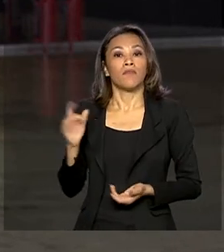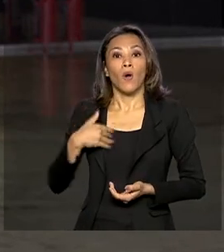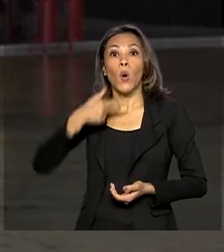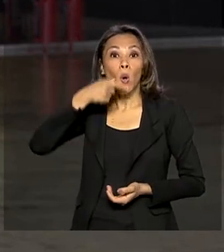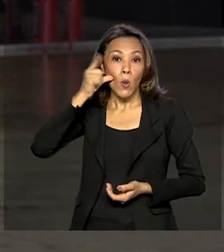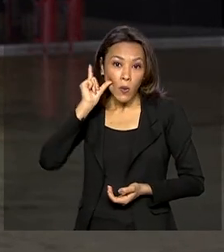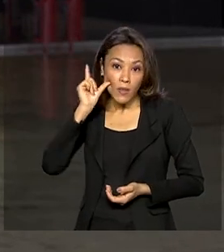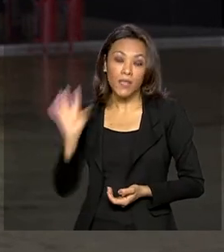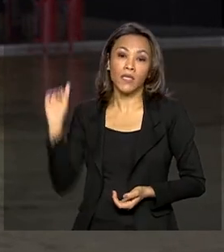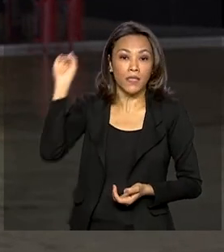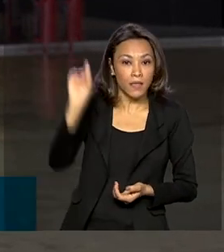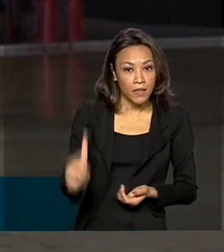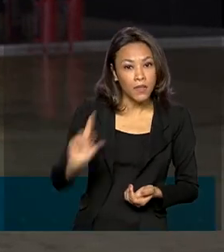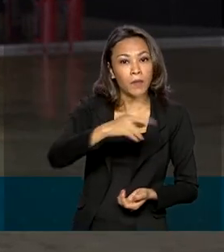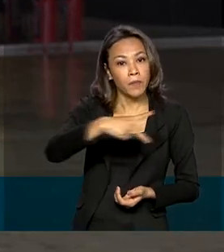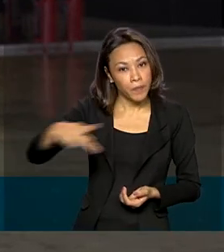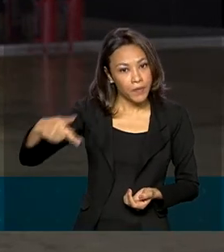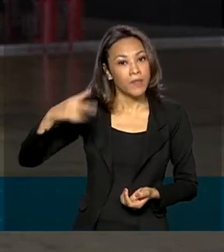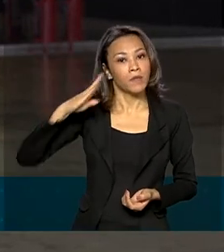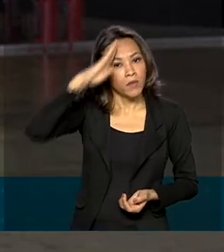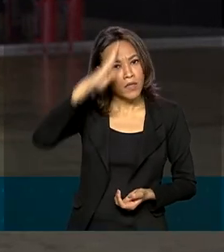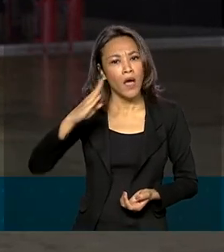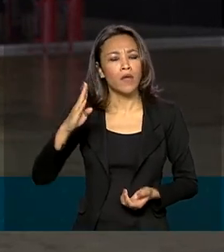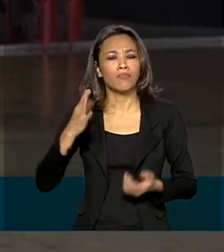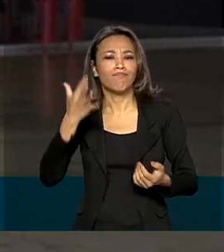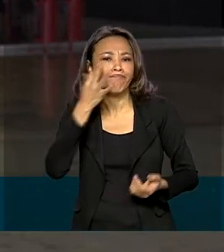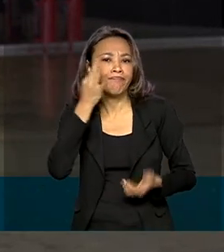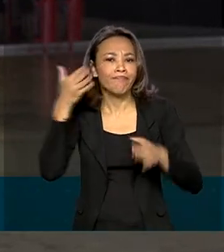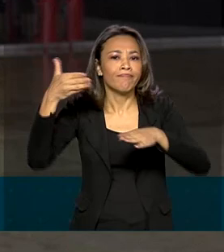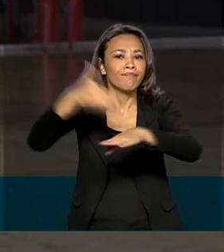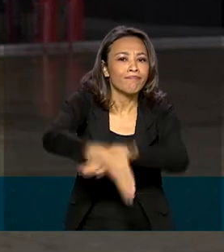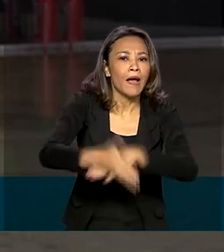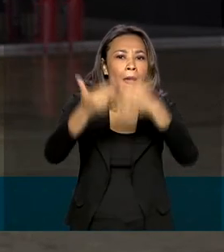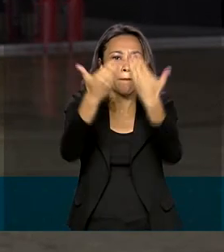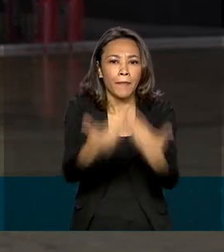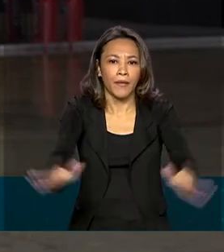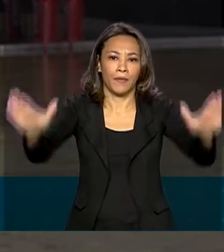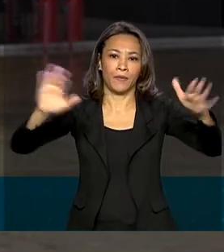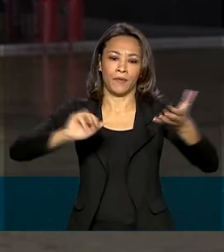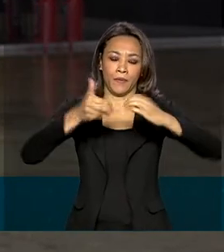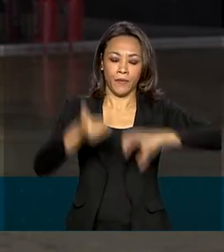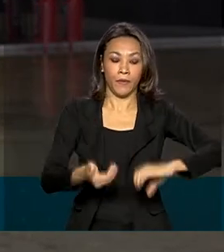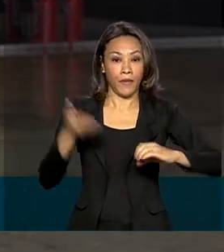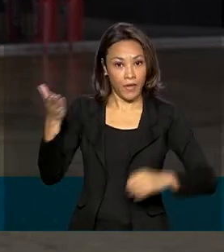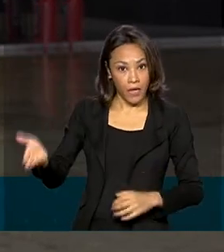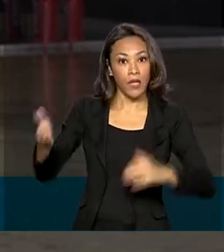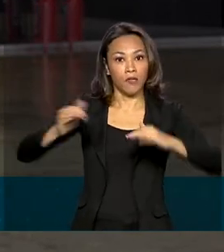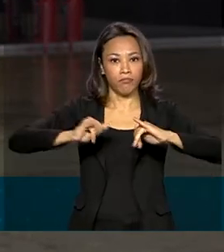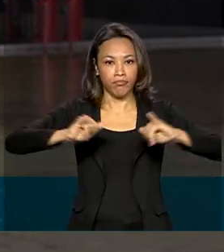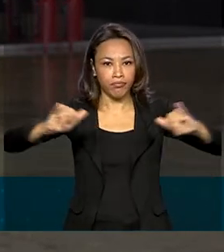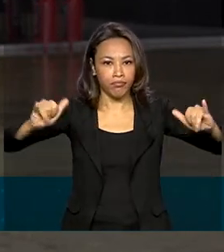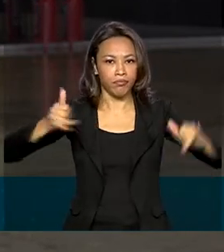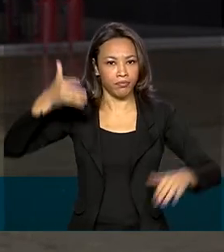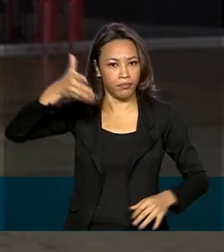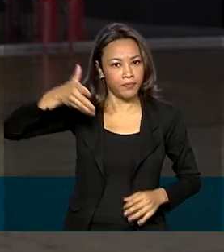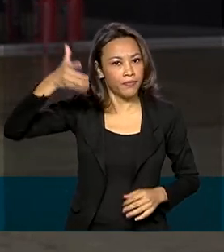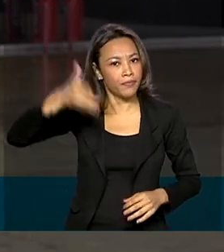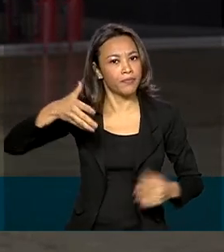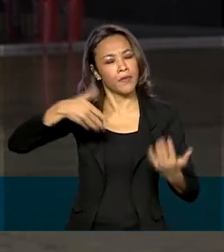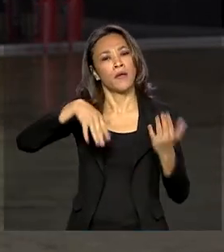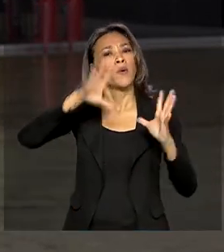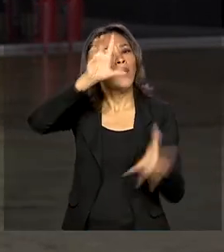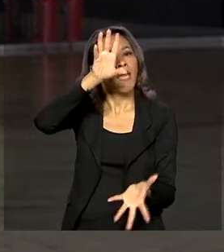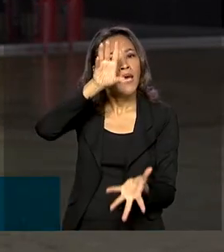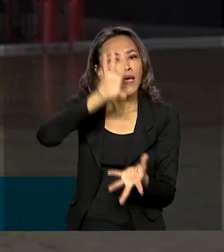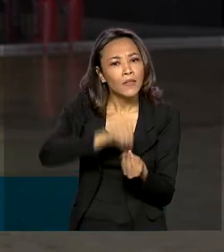ontem no Congresso, onde ele participou dessa abertura do ano legislativo. Em mensagem dele ao Congresso, ele fez um resumo das ações do